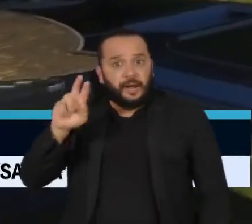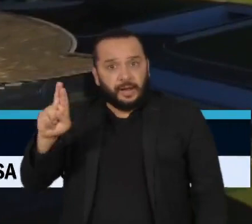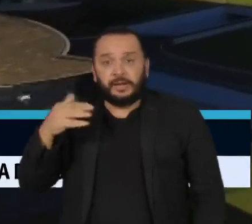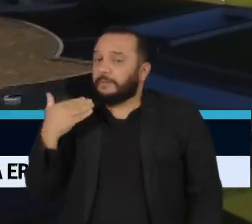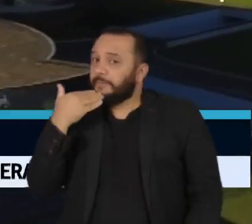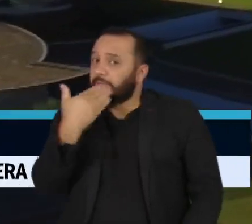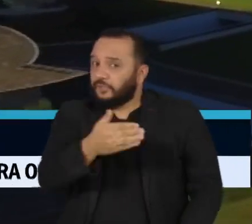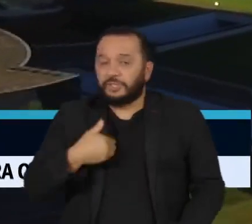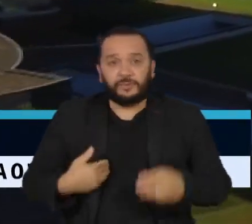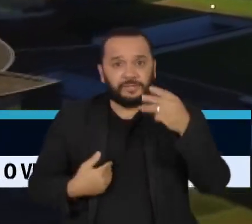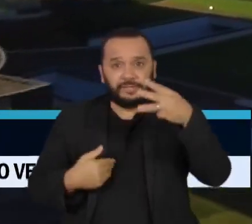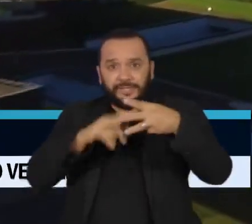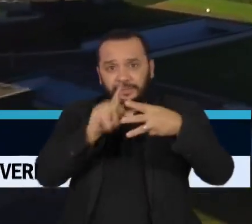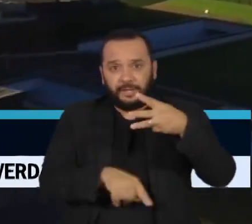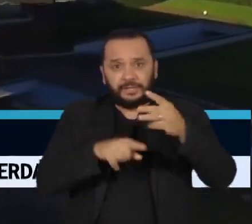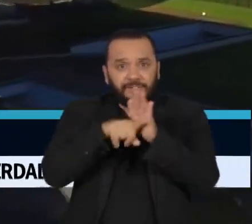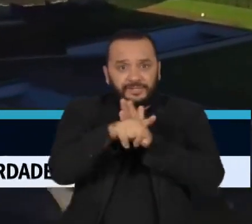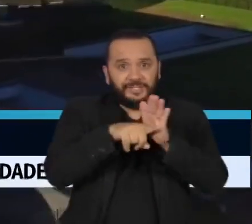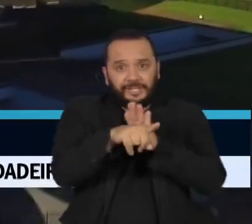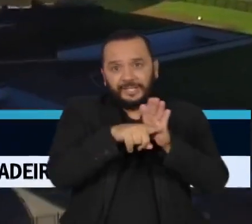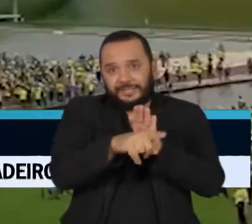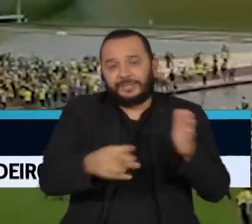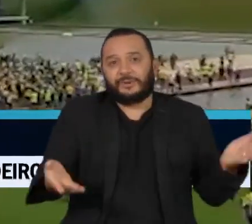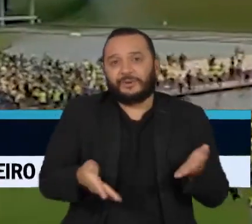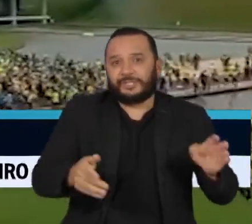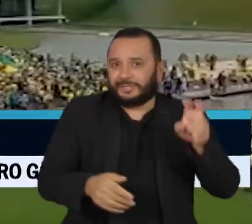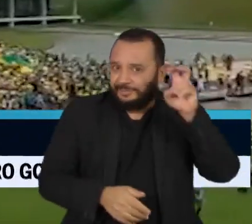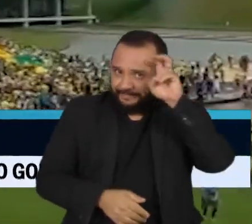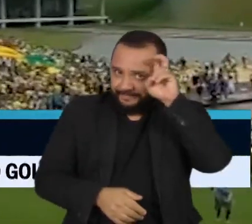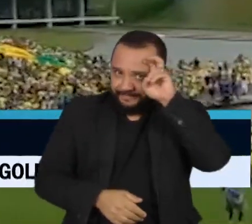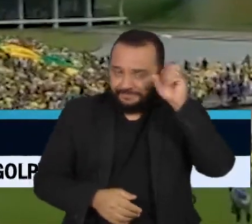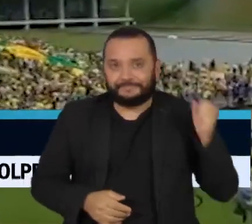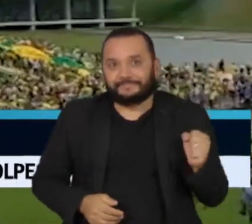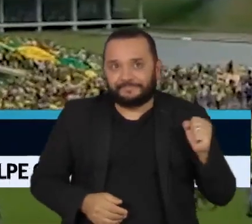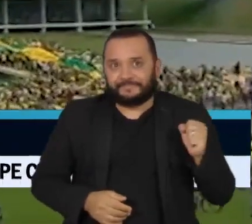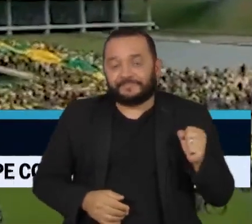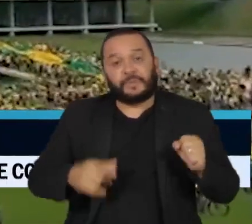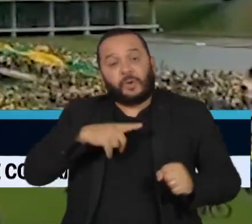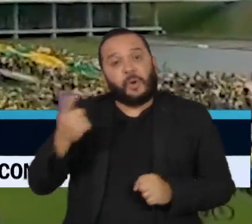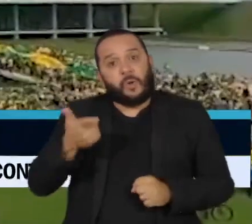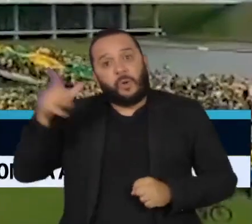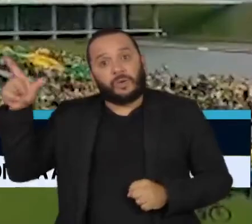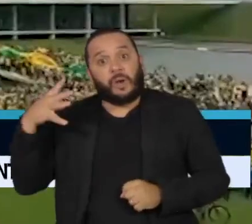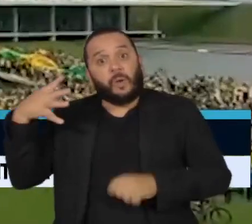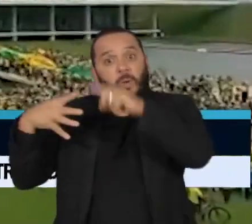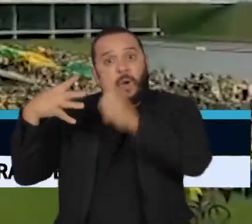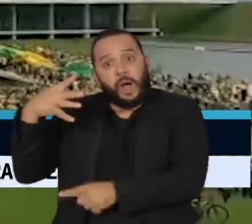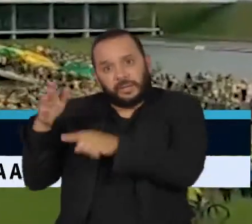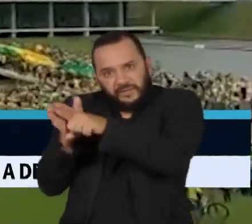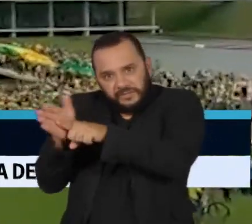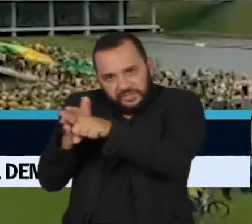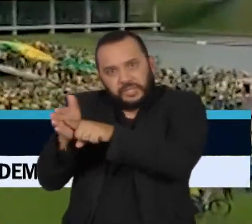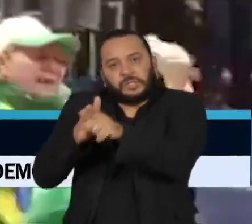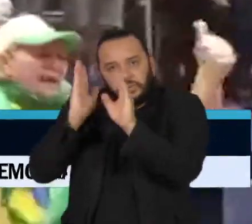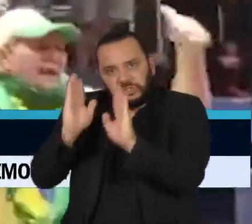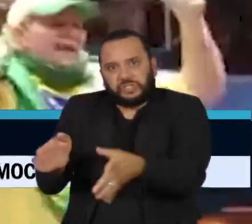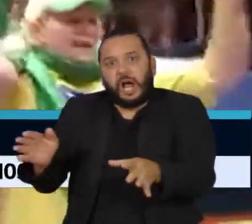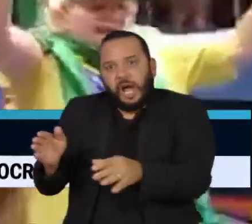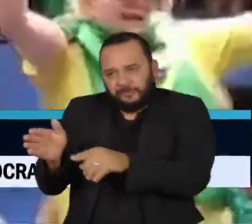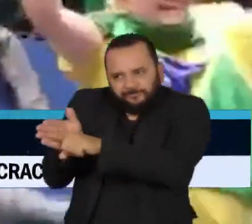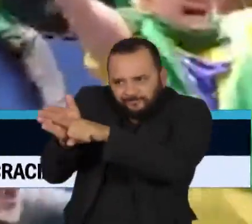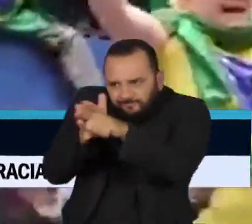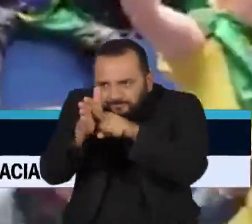três novos inquéritos nesta quinta-feira. Já há pelo menos outras quatro investigações em andamento. O